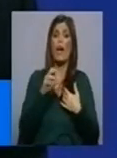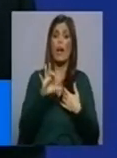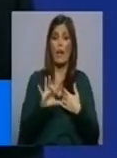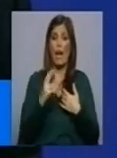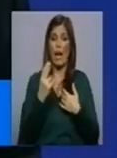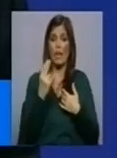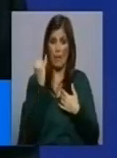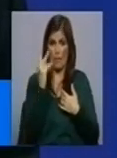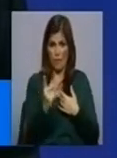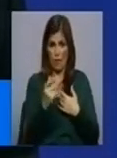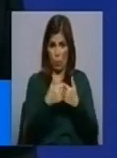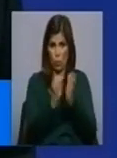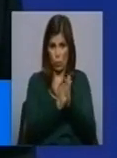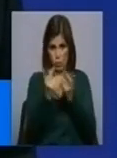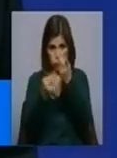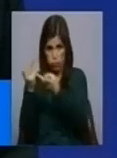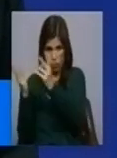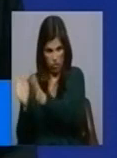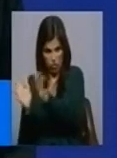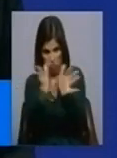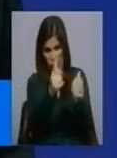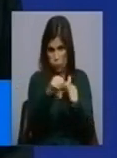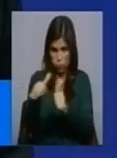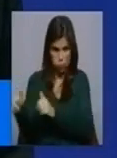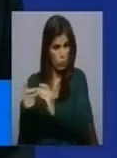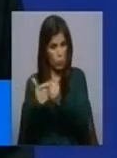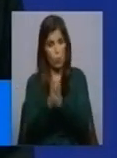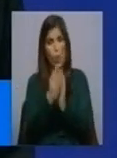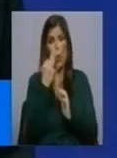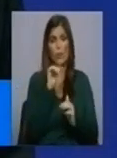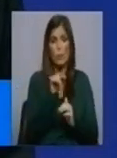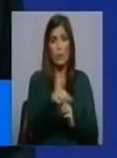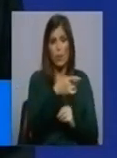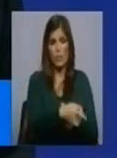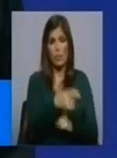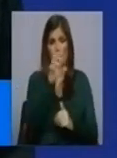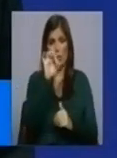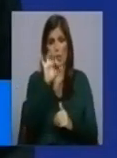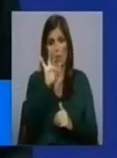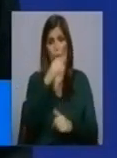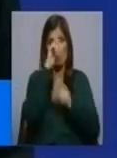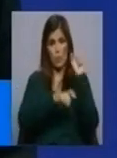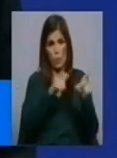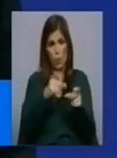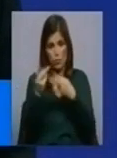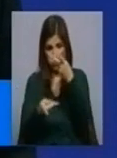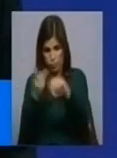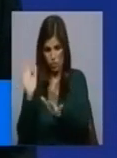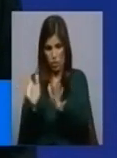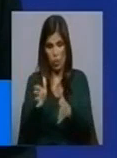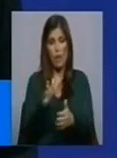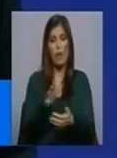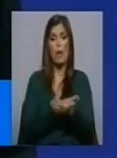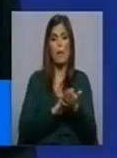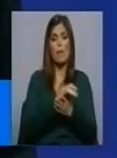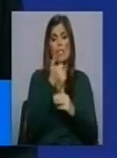Fizemos este trabalho... Todos esses já foram testados? Já foram todos testados, portanto, 4.984 pessoas rastreadas, na base dos 5